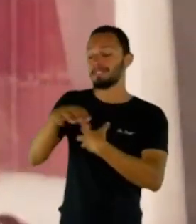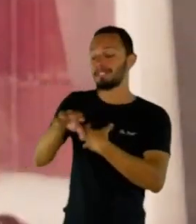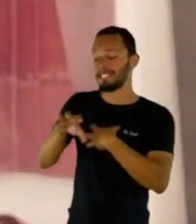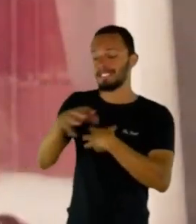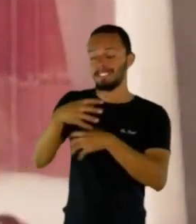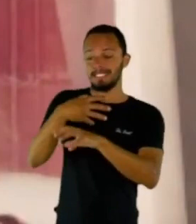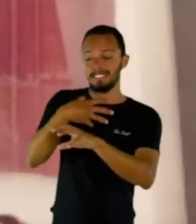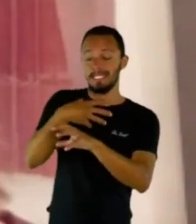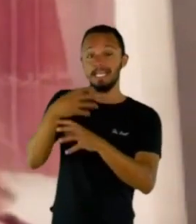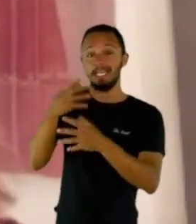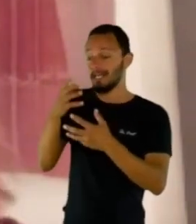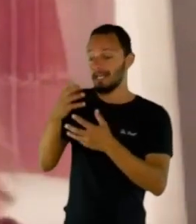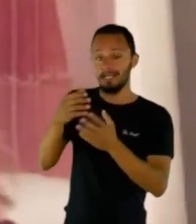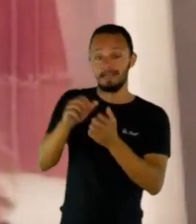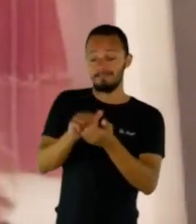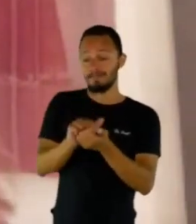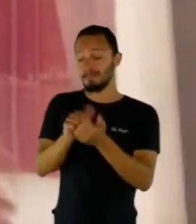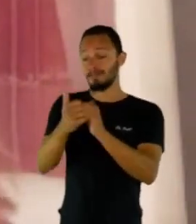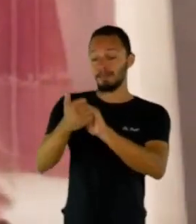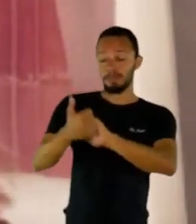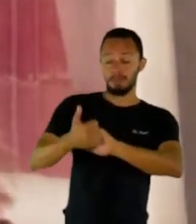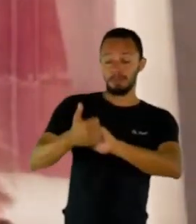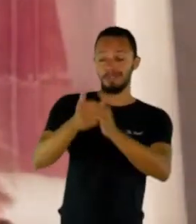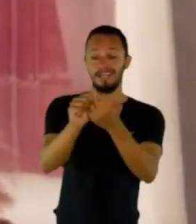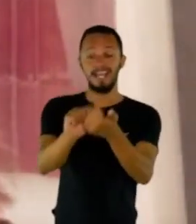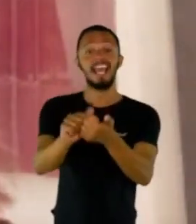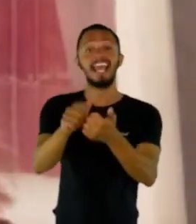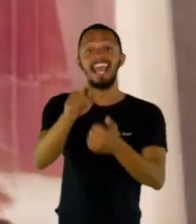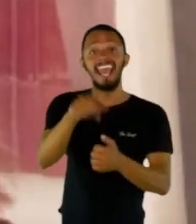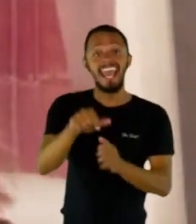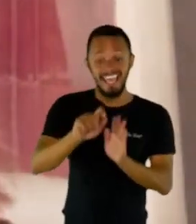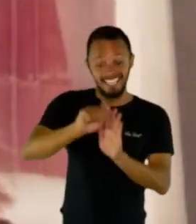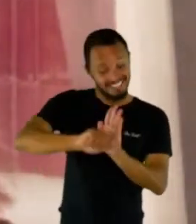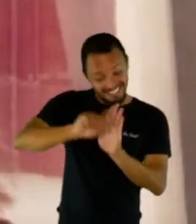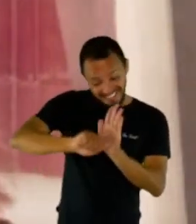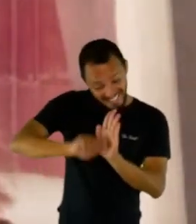livro é quase uma catarca, porque você coloca